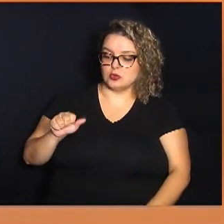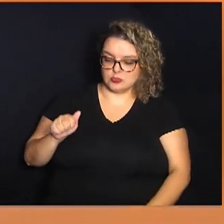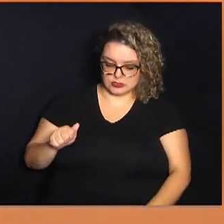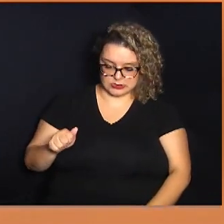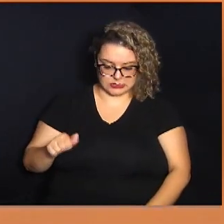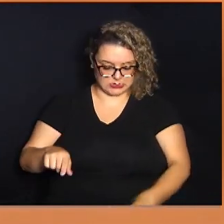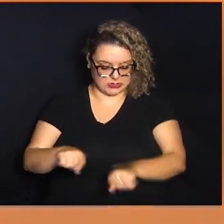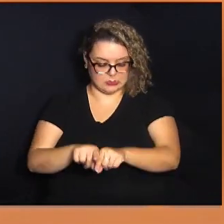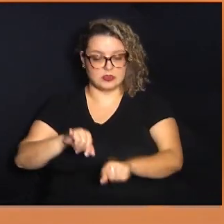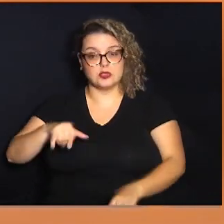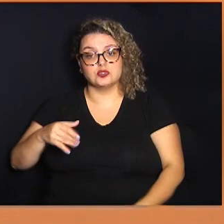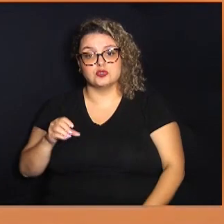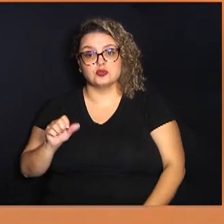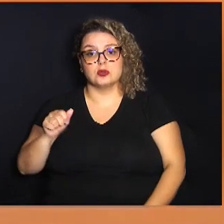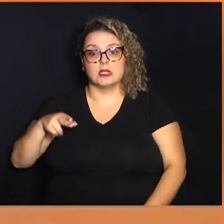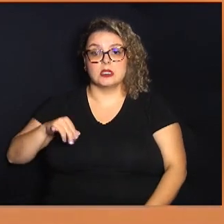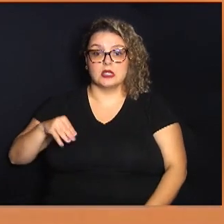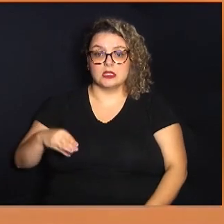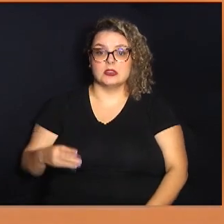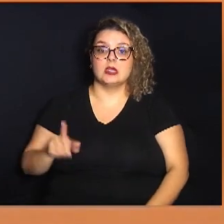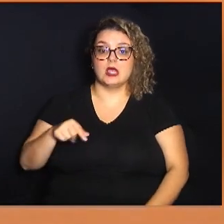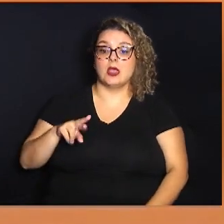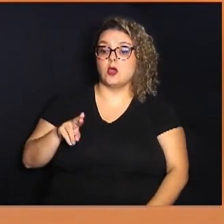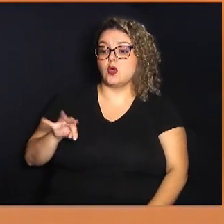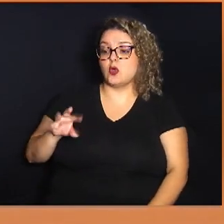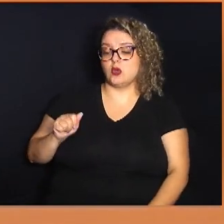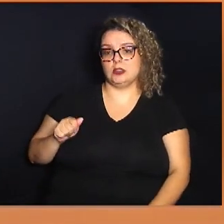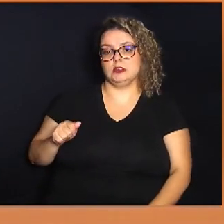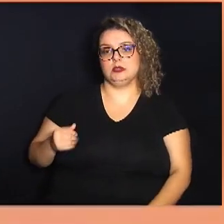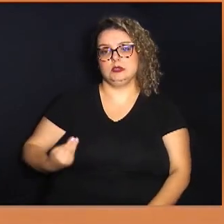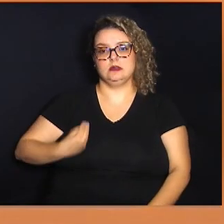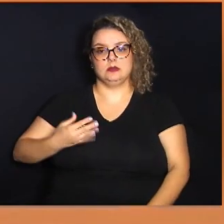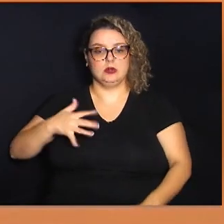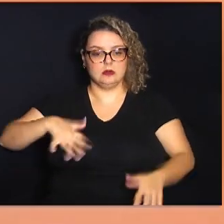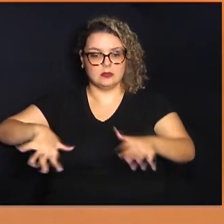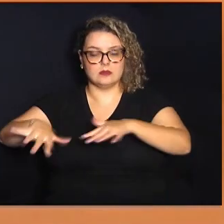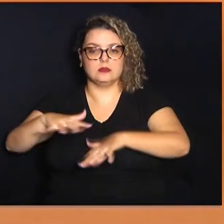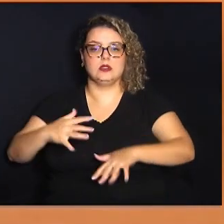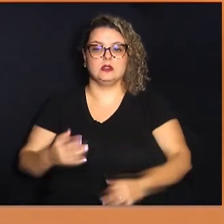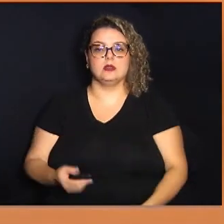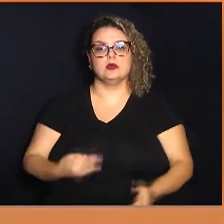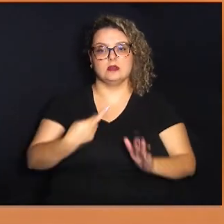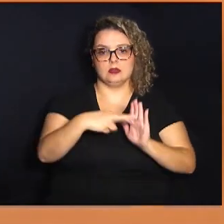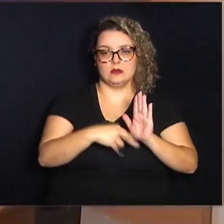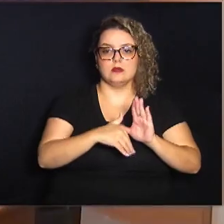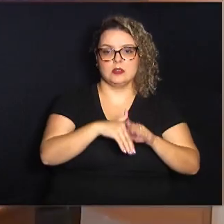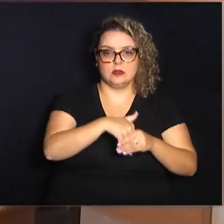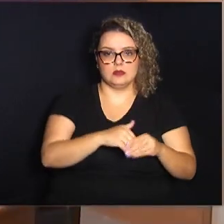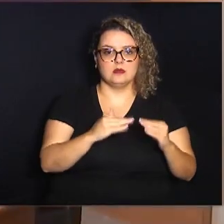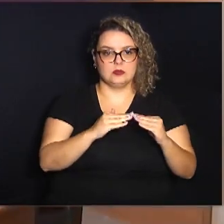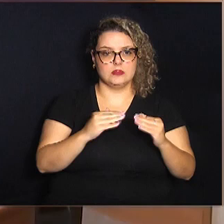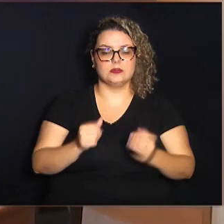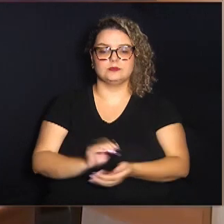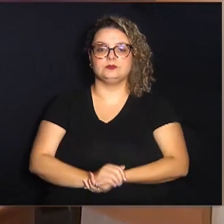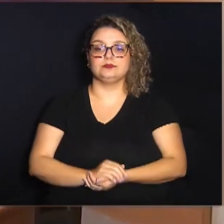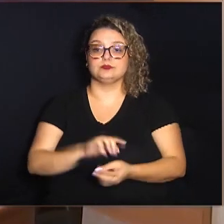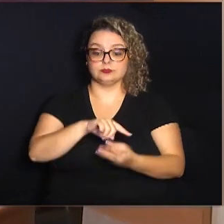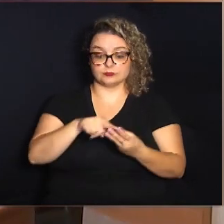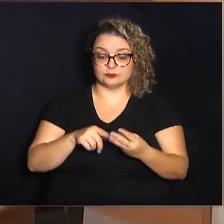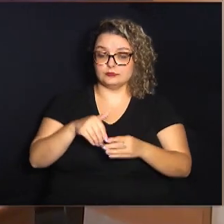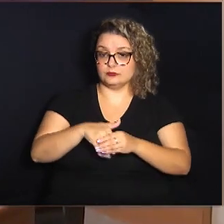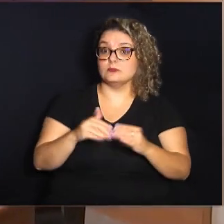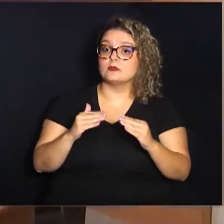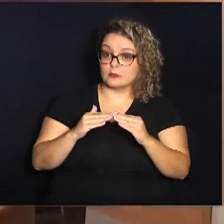já é rota de muitas pessoas que passam por ali, por isso eu acompanho o voto do relator e voto favorável ao projeto. Com três votos